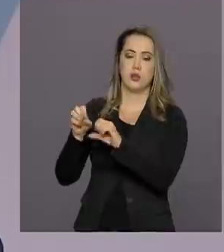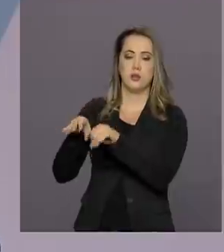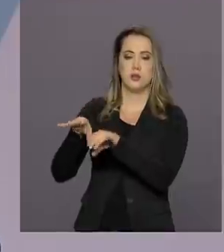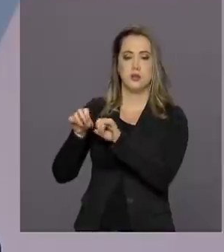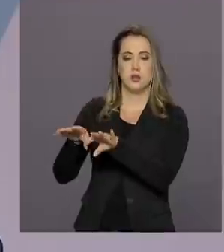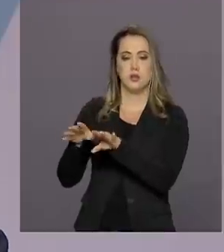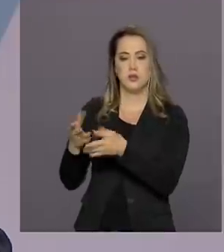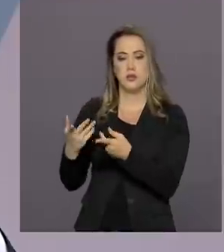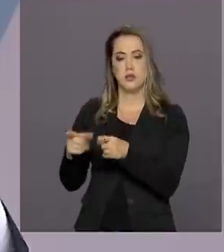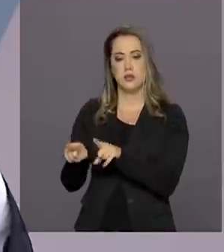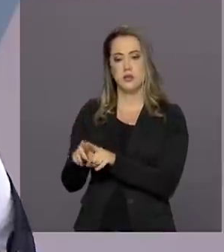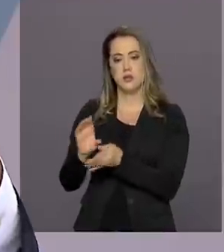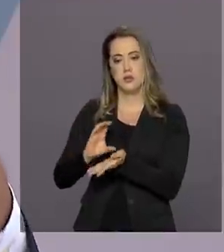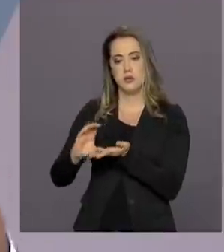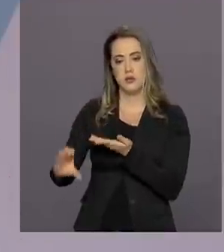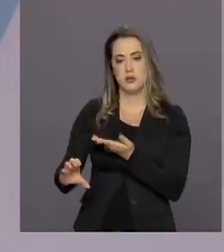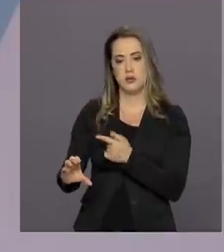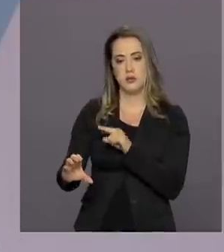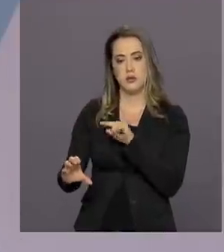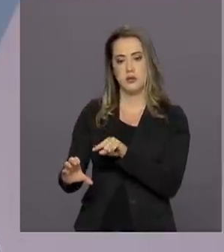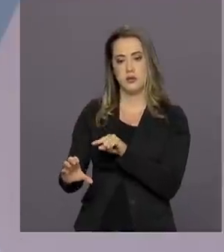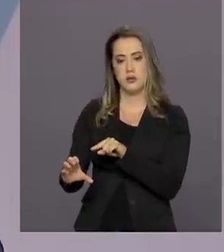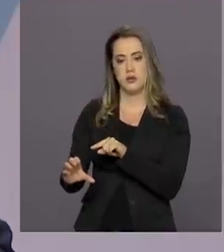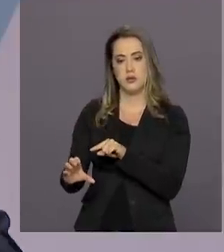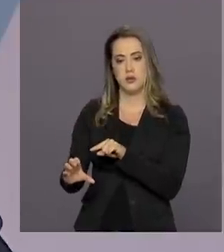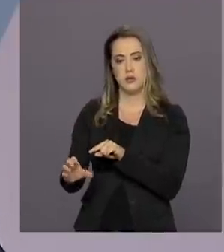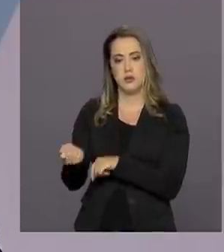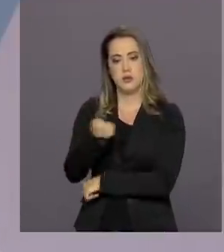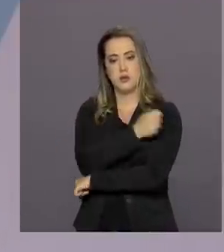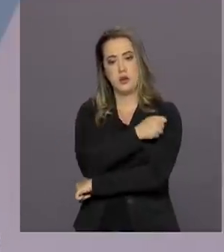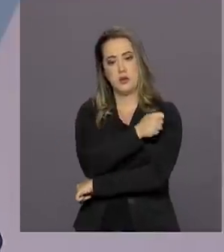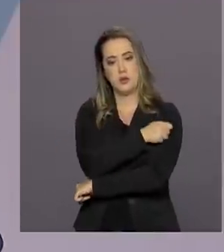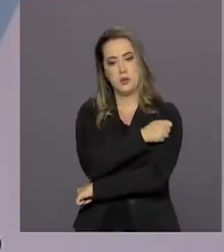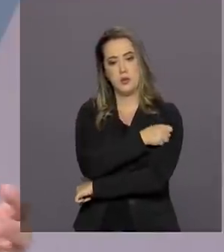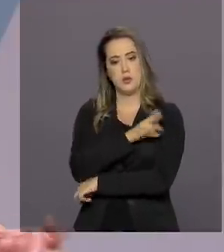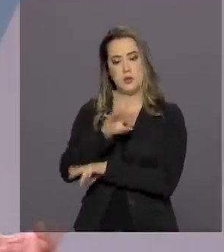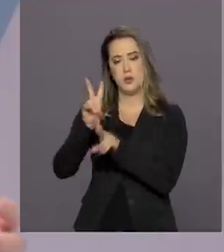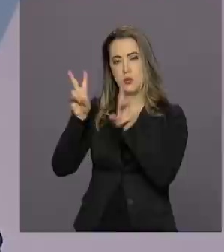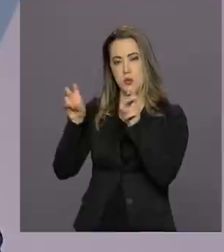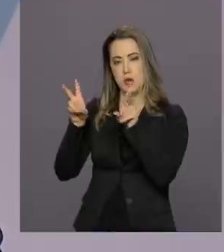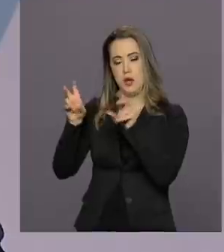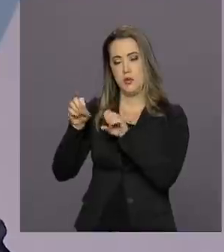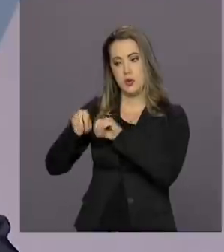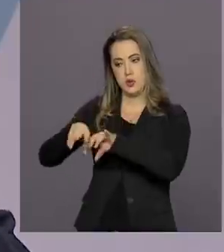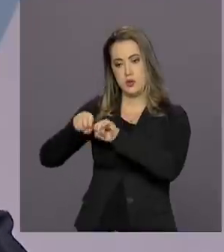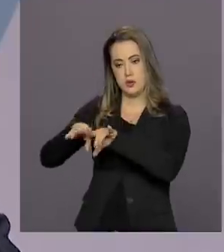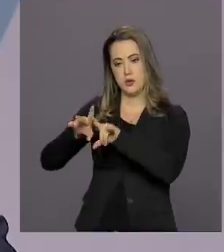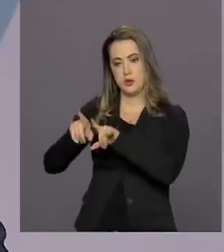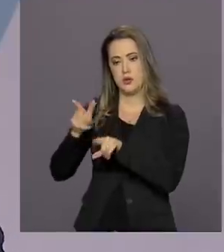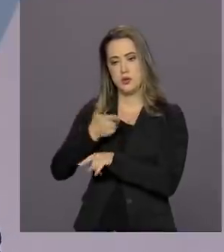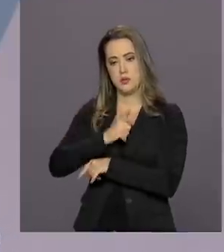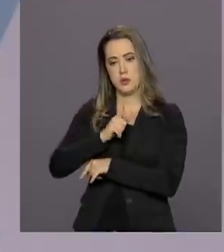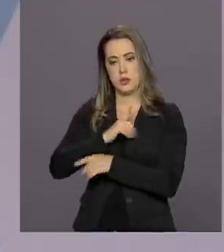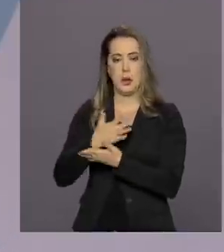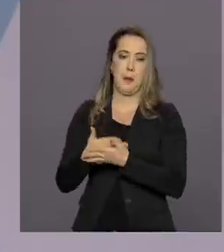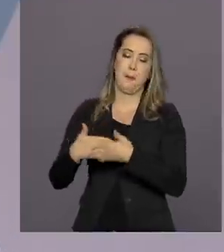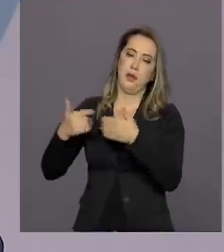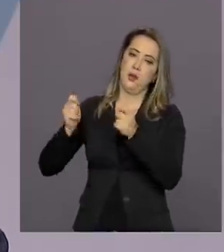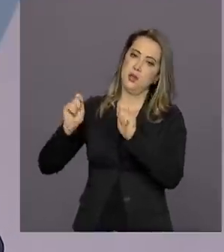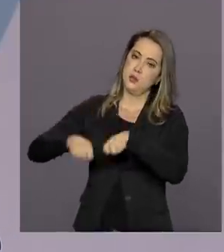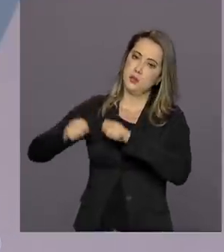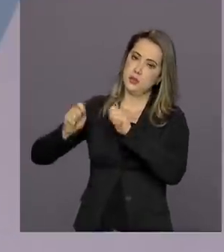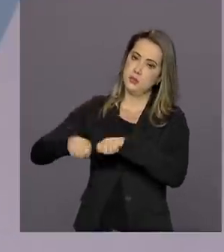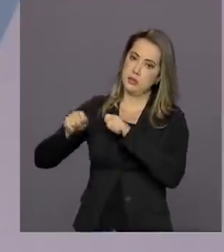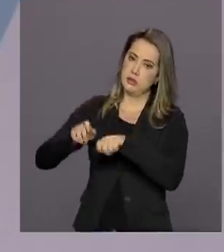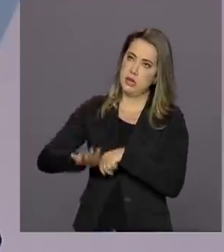de ensino, investimentos nos alunos, na questão pedagógica, para que eles venham a ter melhores avaliações